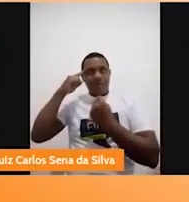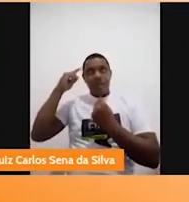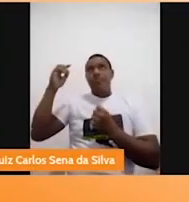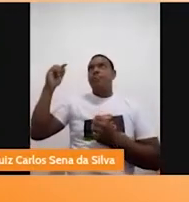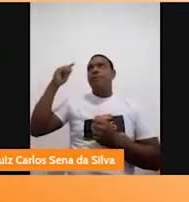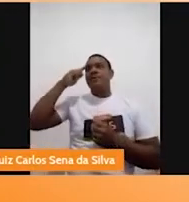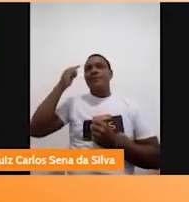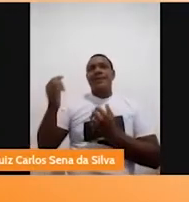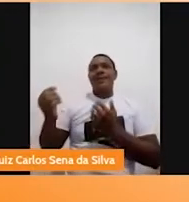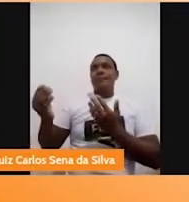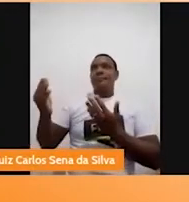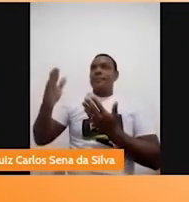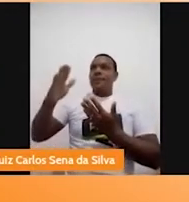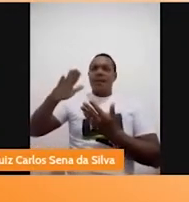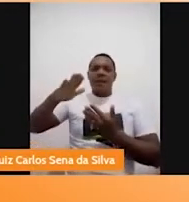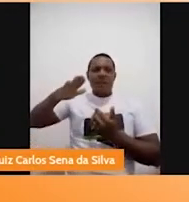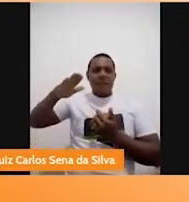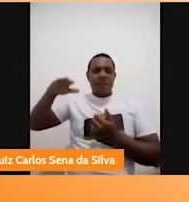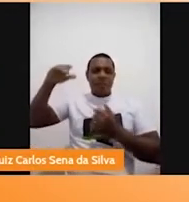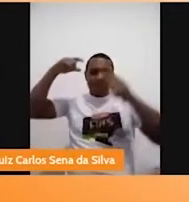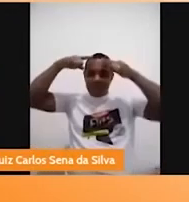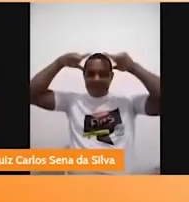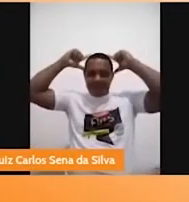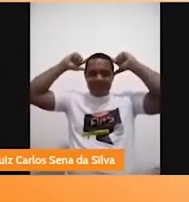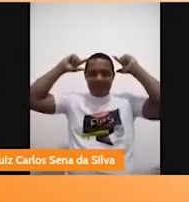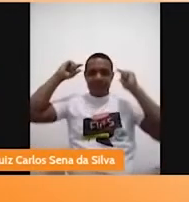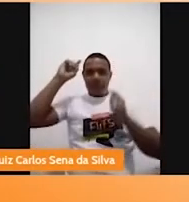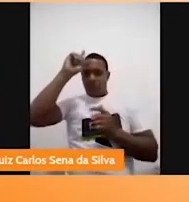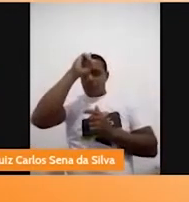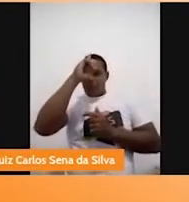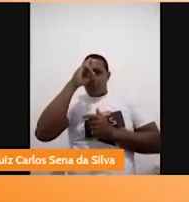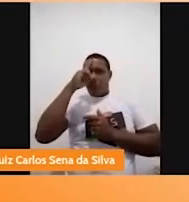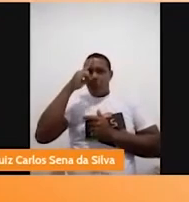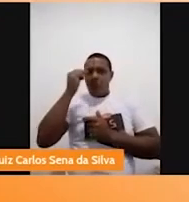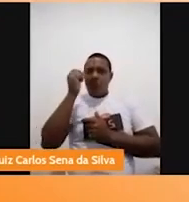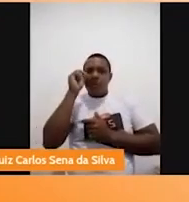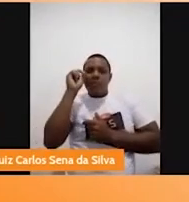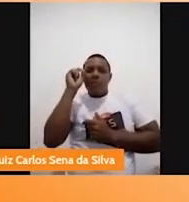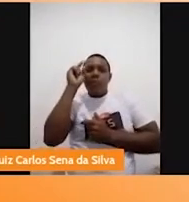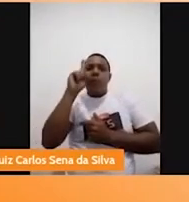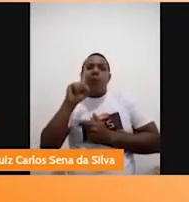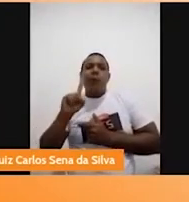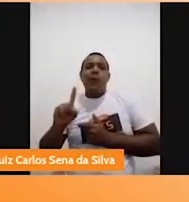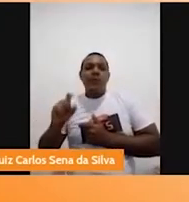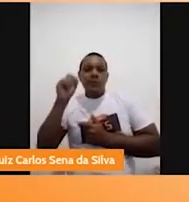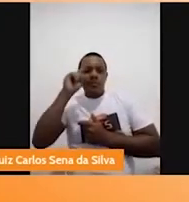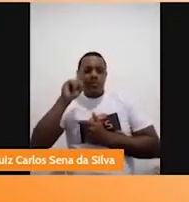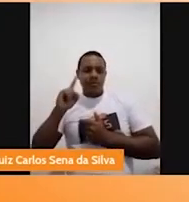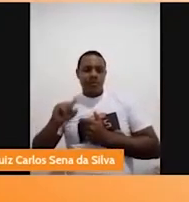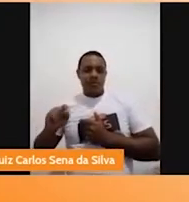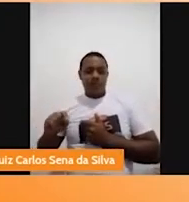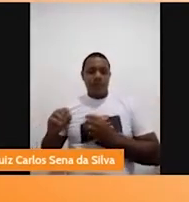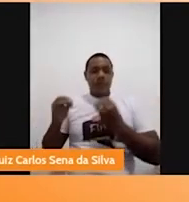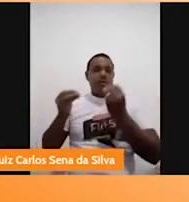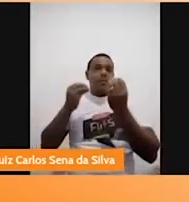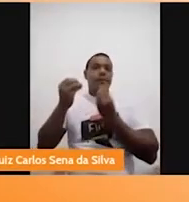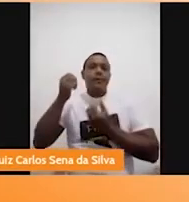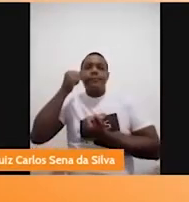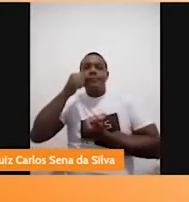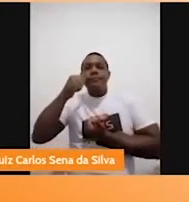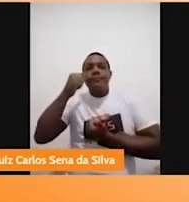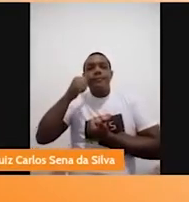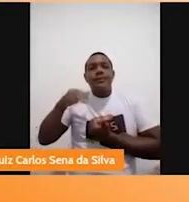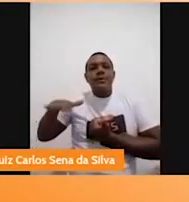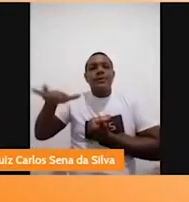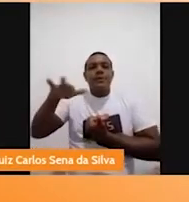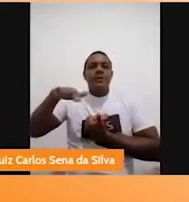aquela menina, a loura, do olho claro, do cabelo liso, que a menina com o cabelo crespo, ela não pode ser a princesa,